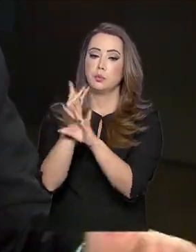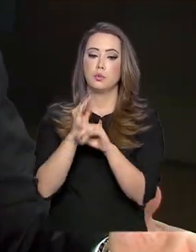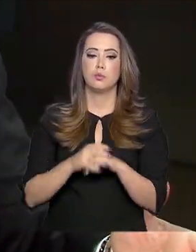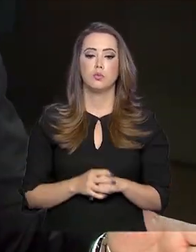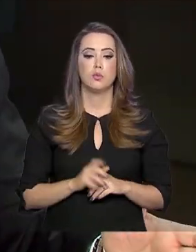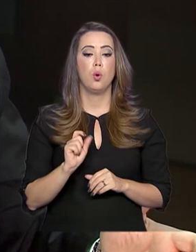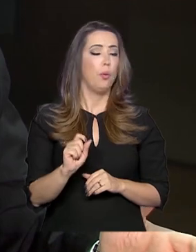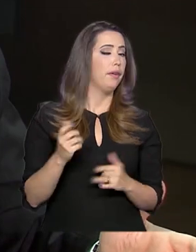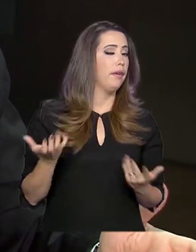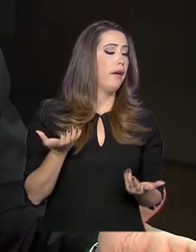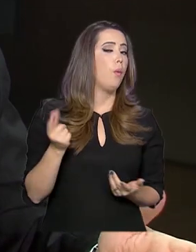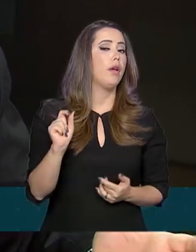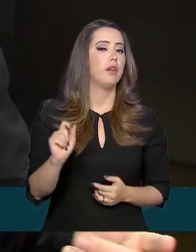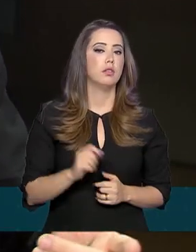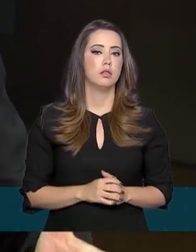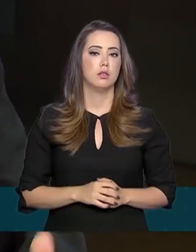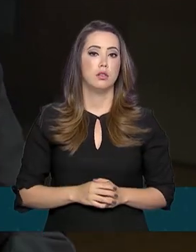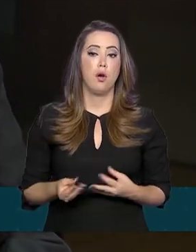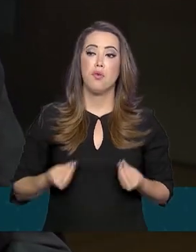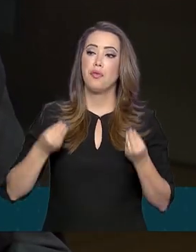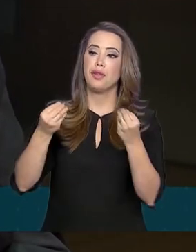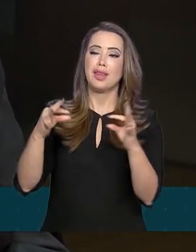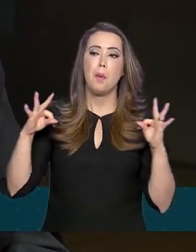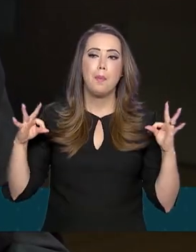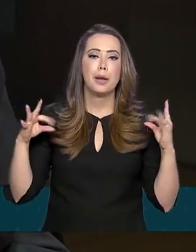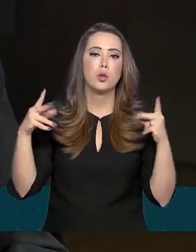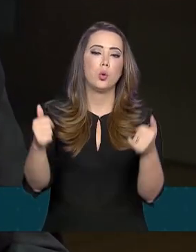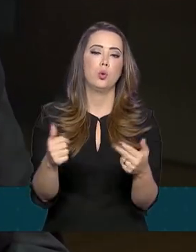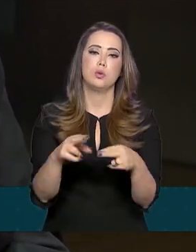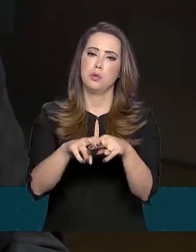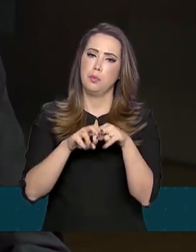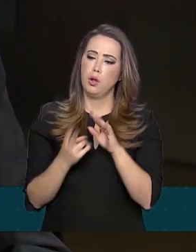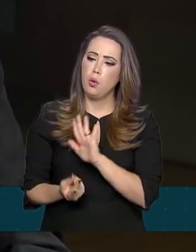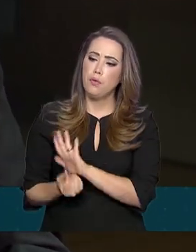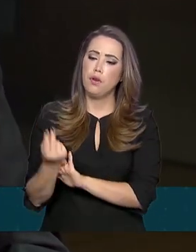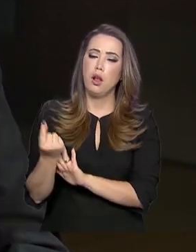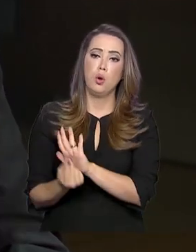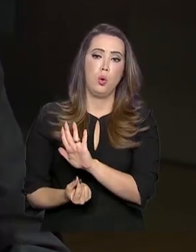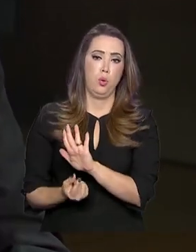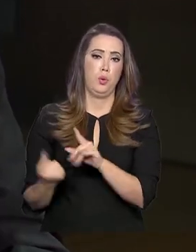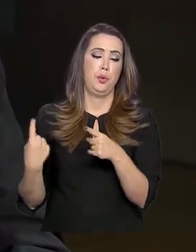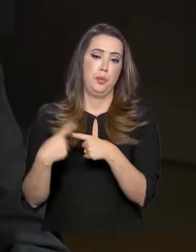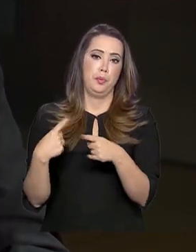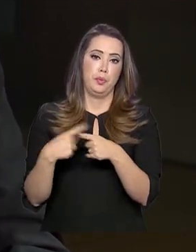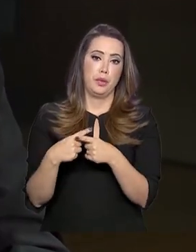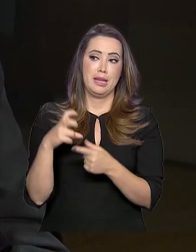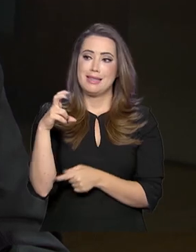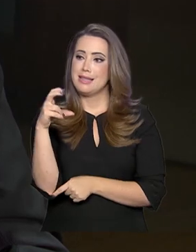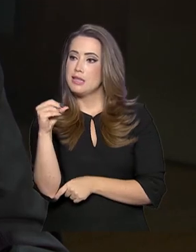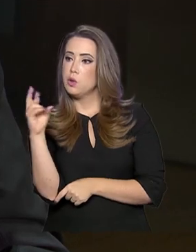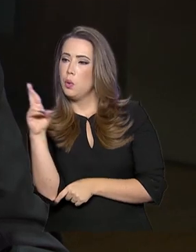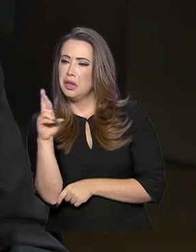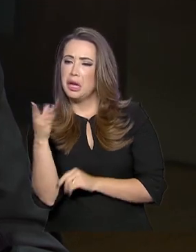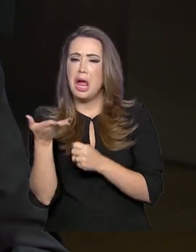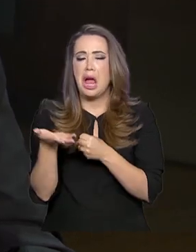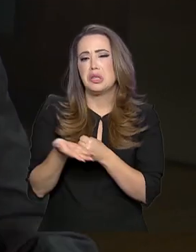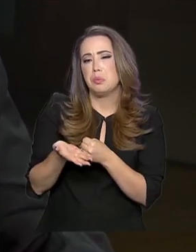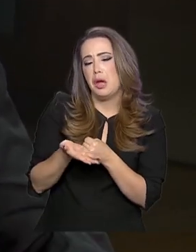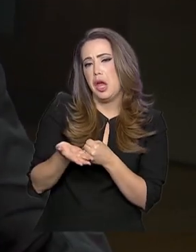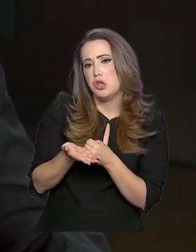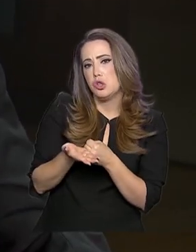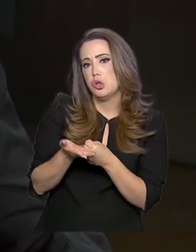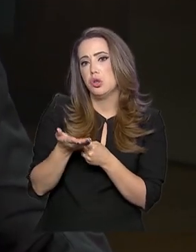fazer é universalizar principalmente pelo valor, que é um valor que R$ 50,00 em média um kit